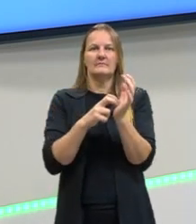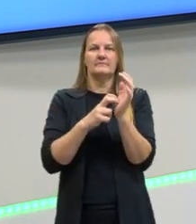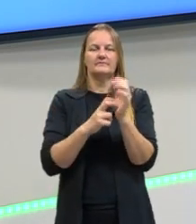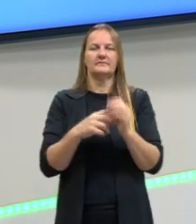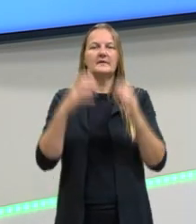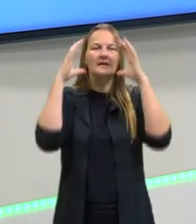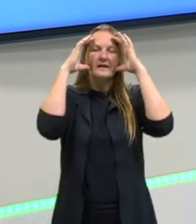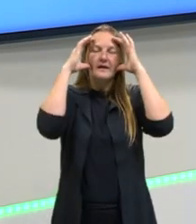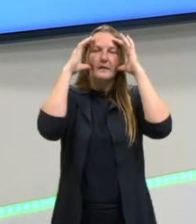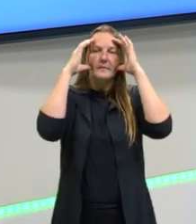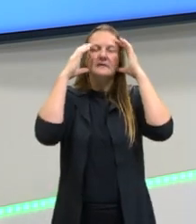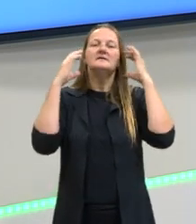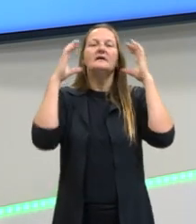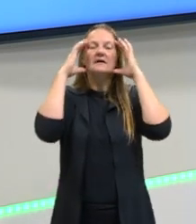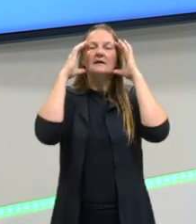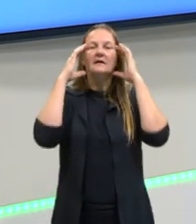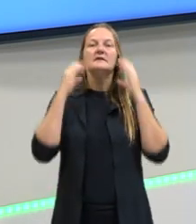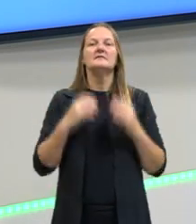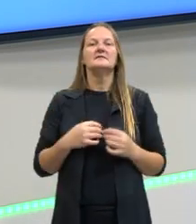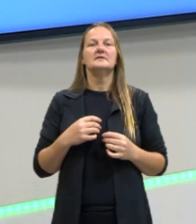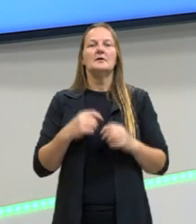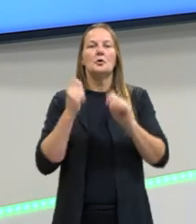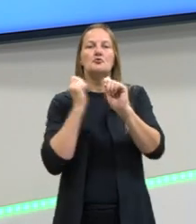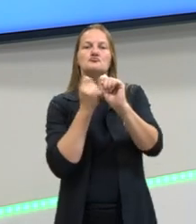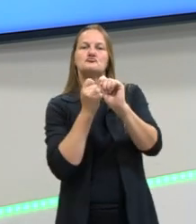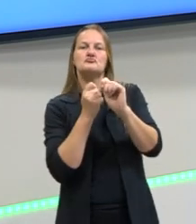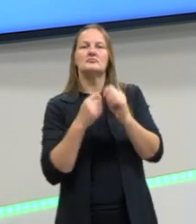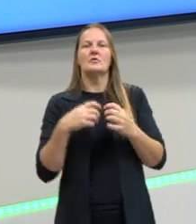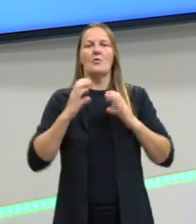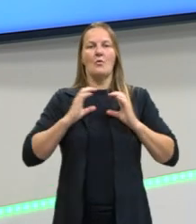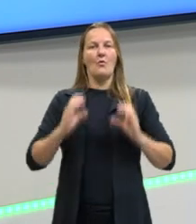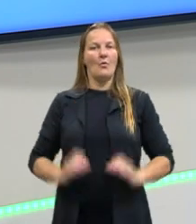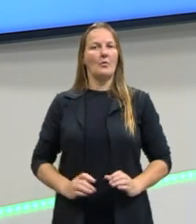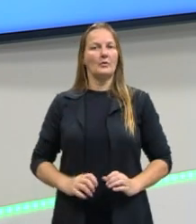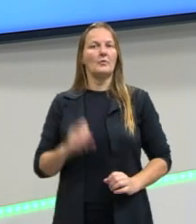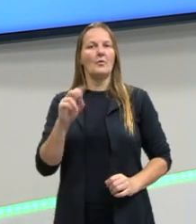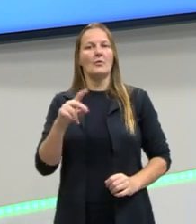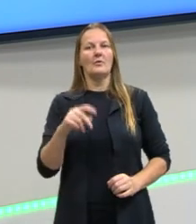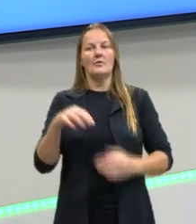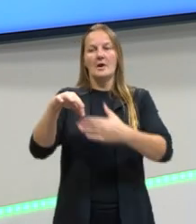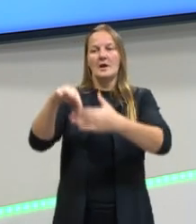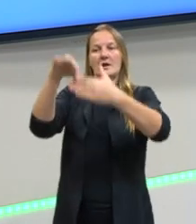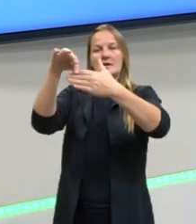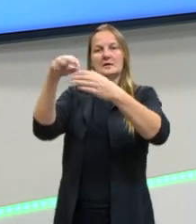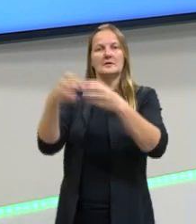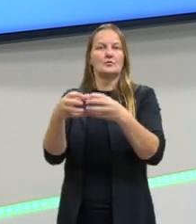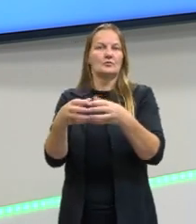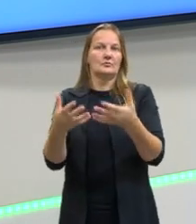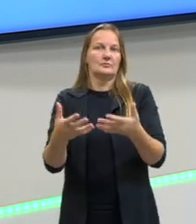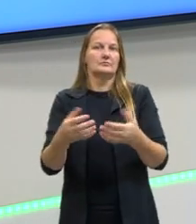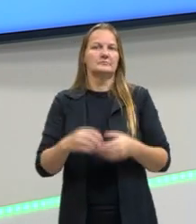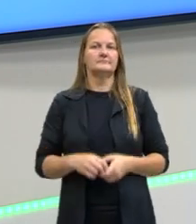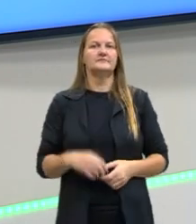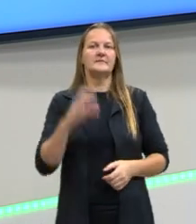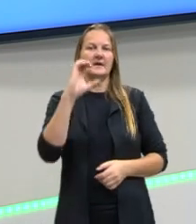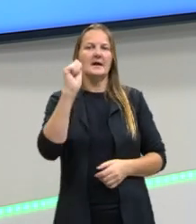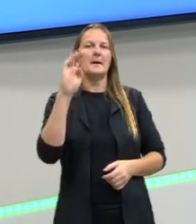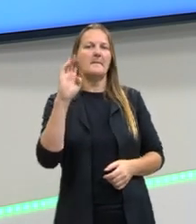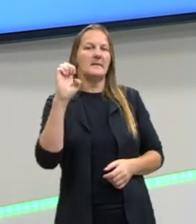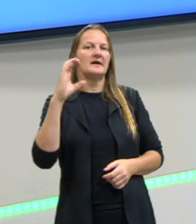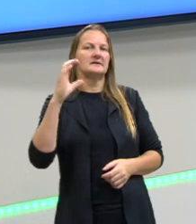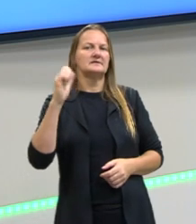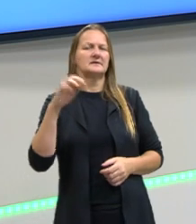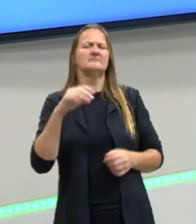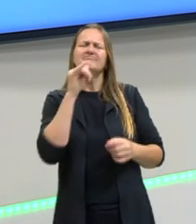cabeça, pode ser a cabeça de um prego, a cabeça parte do corpo, ou cabeça como um líder de grupo. Eu dei todos esses